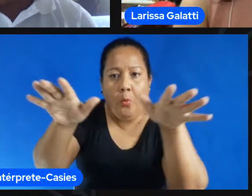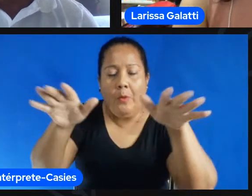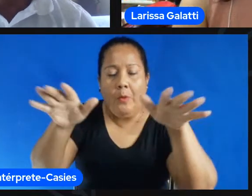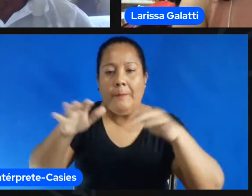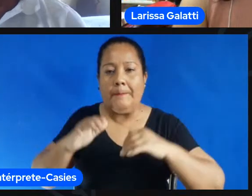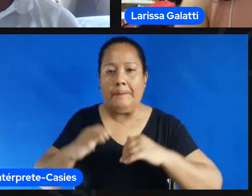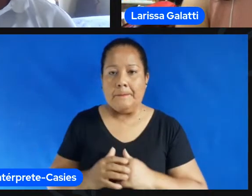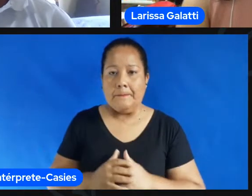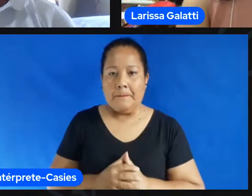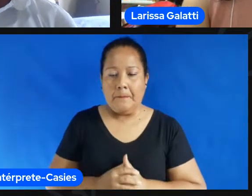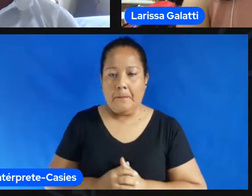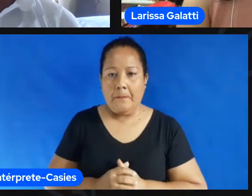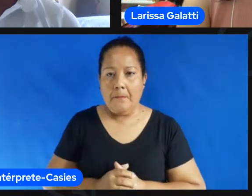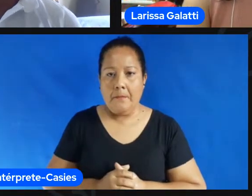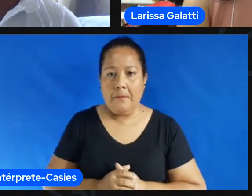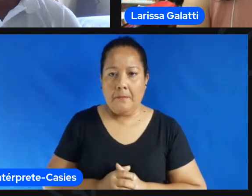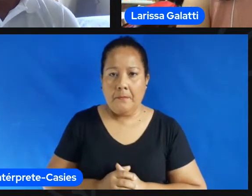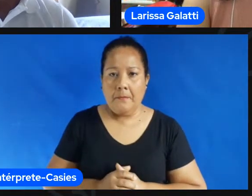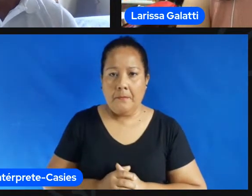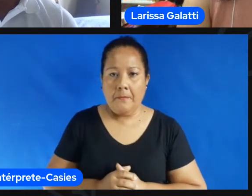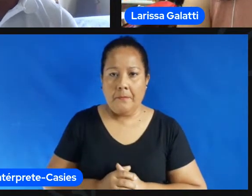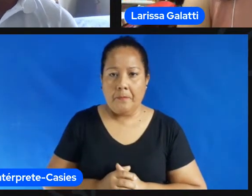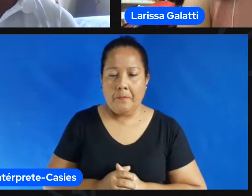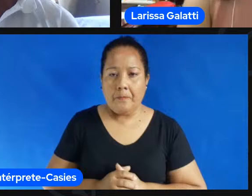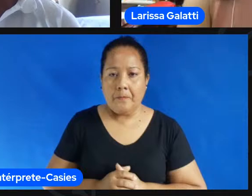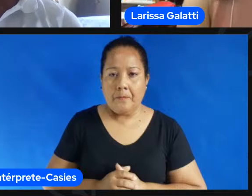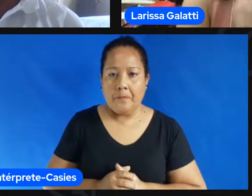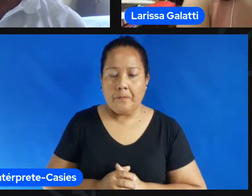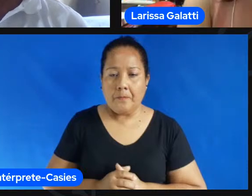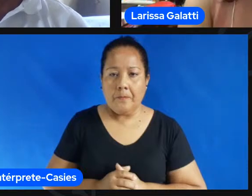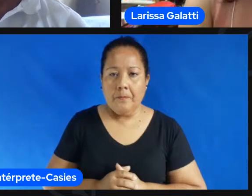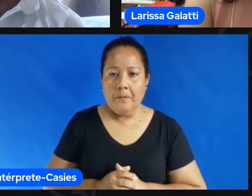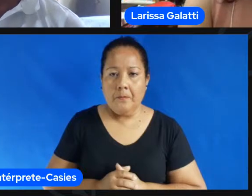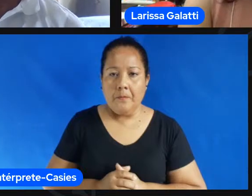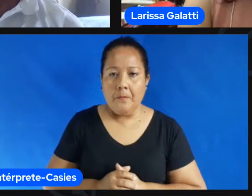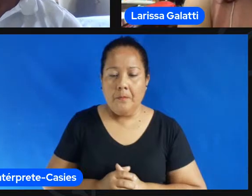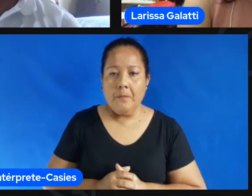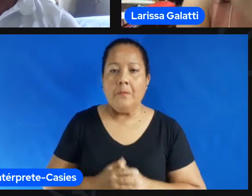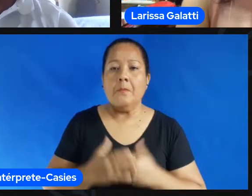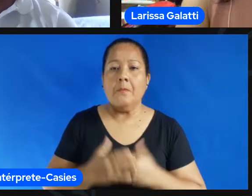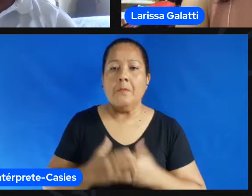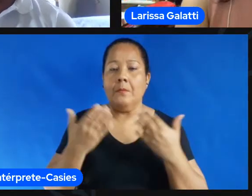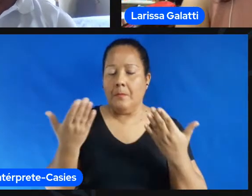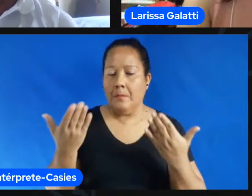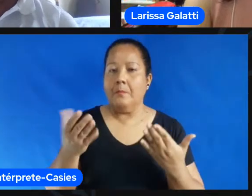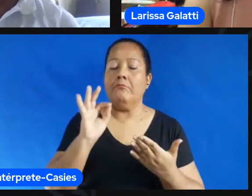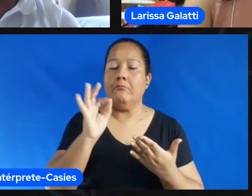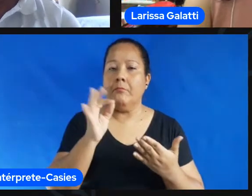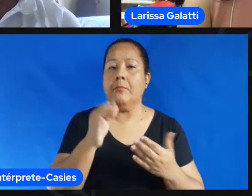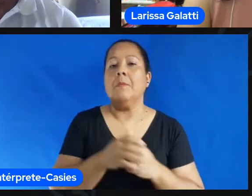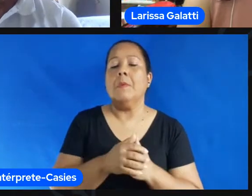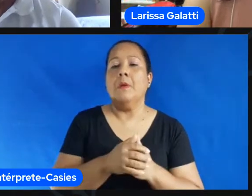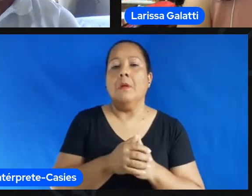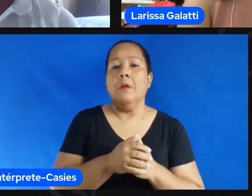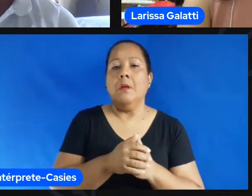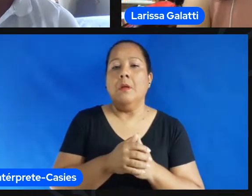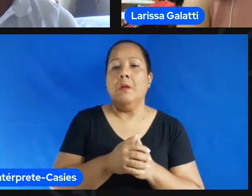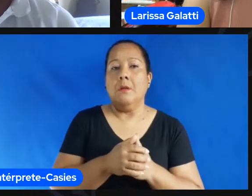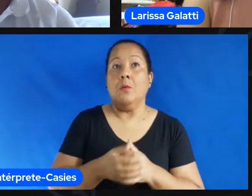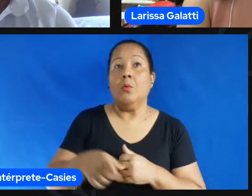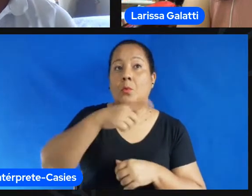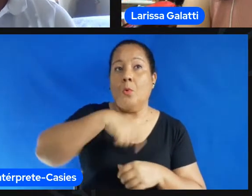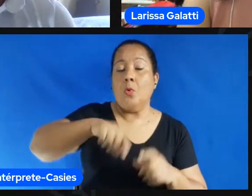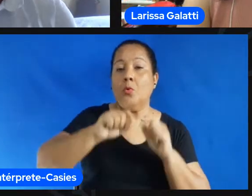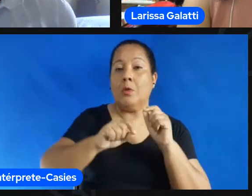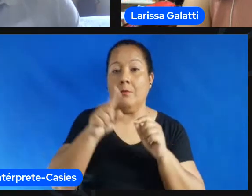muito bom dentro dessa linha né nós estávamos comentando justamente e aí fiquei muito feliz